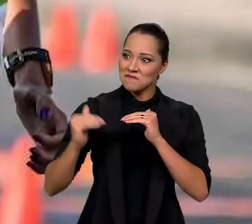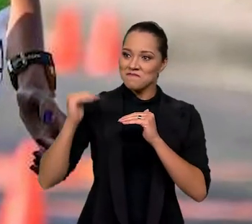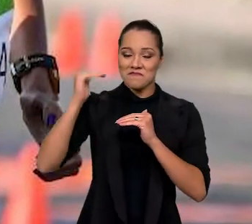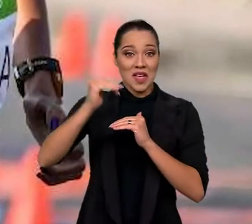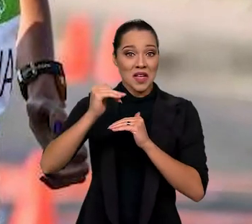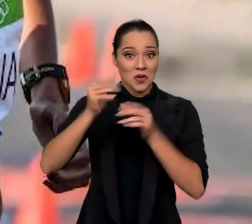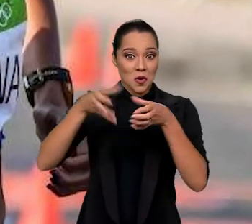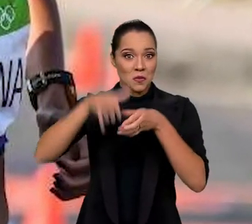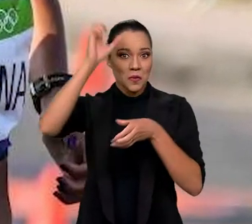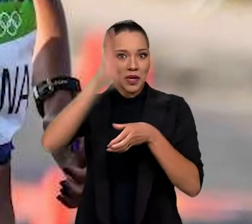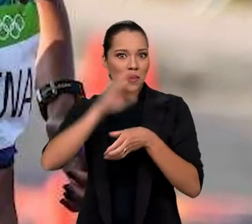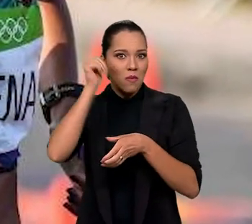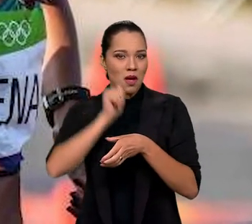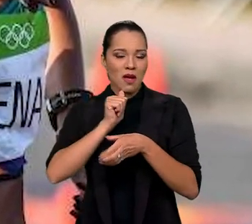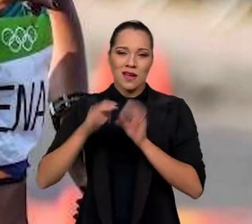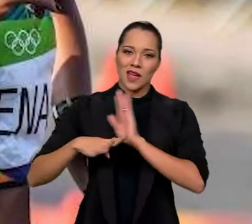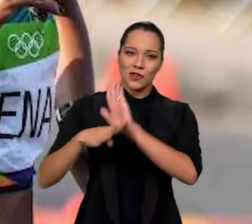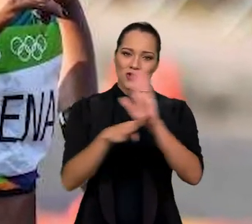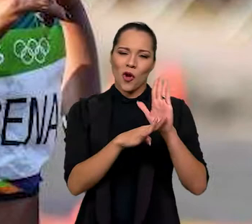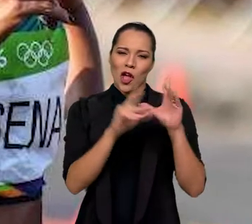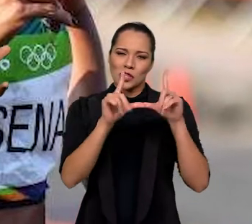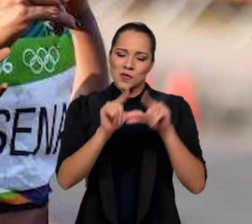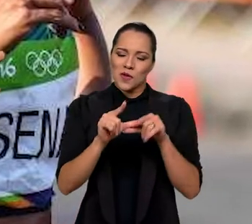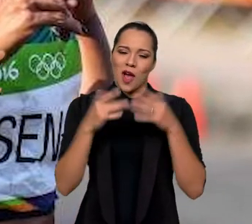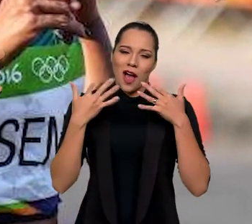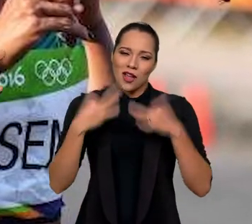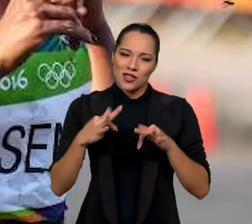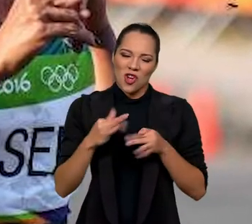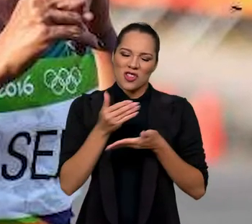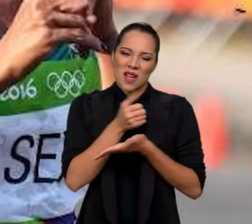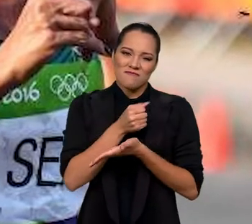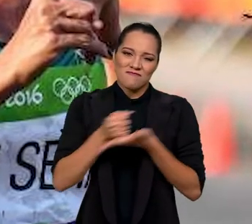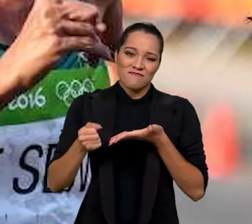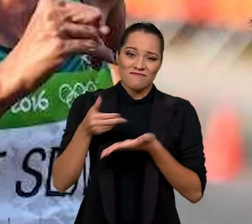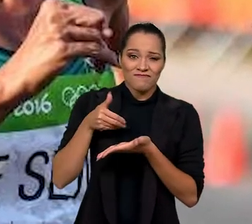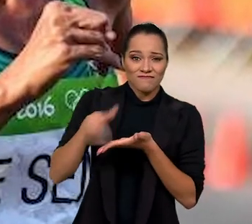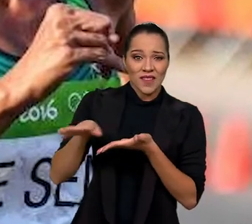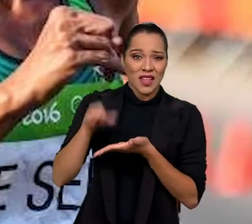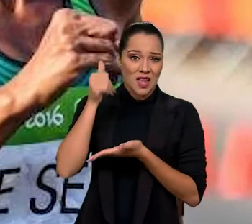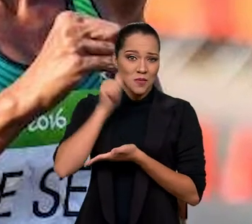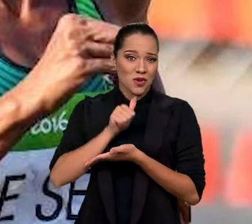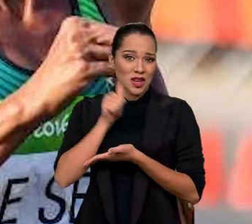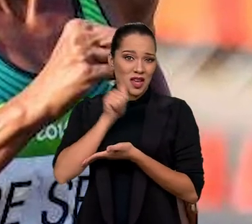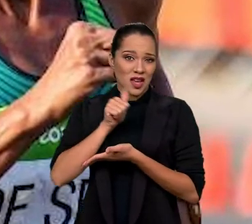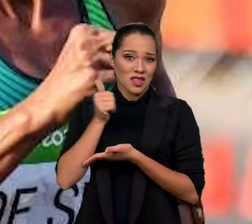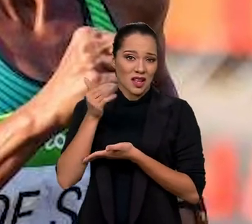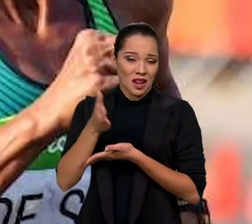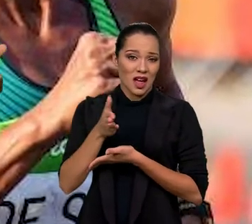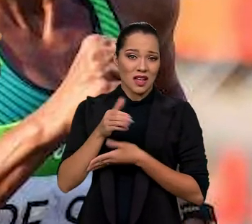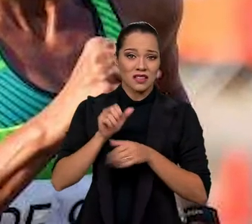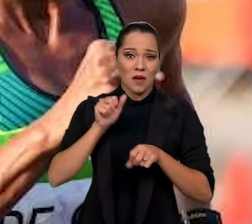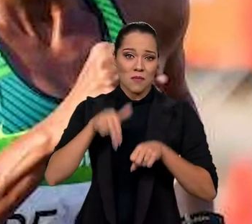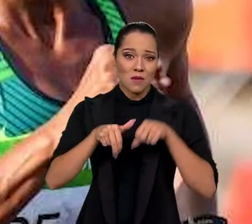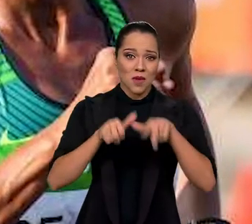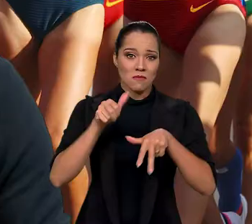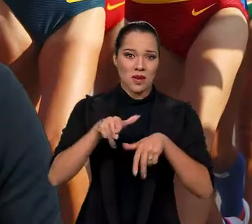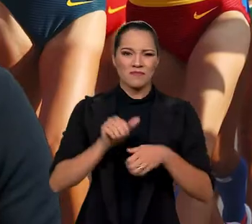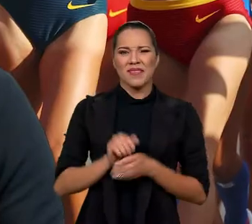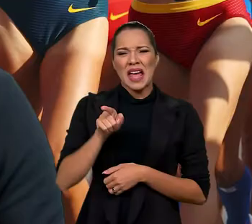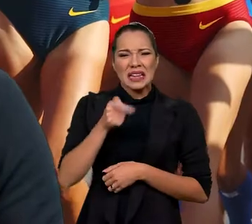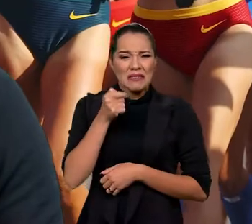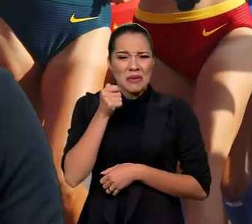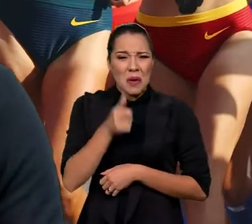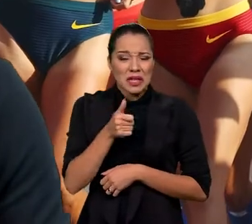essa classificação das brasileiras que a ajudou a diminuir a dor da desclassificação da Erika Senna na marcha atlética.